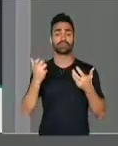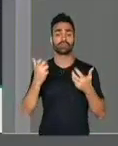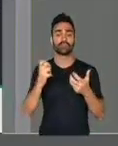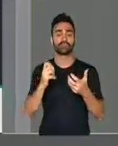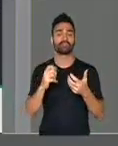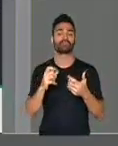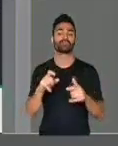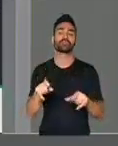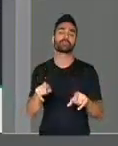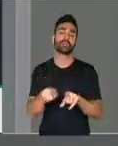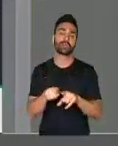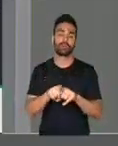toda a população de Irecê.